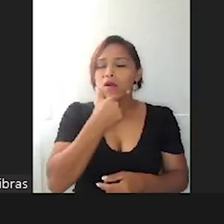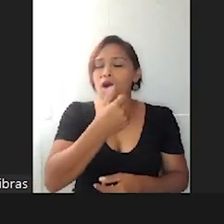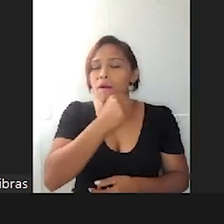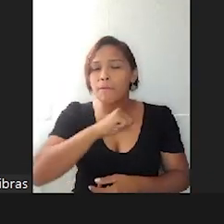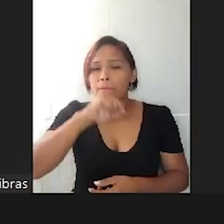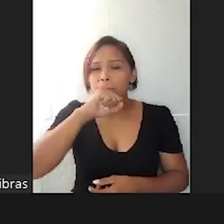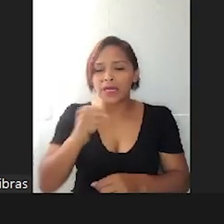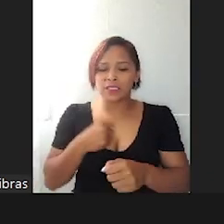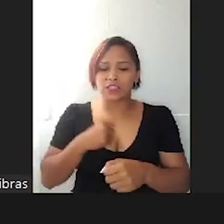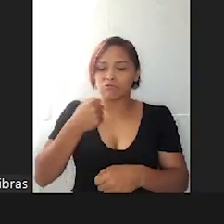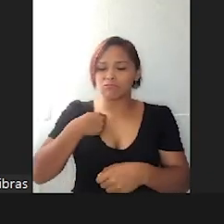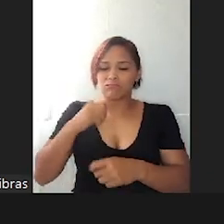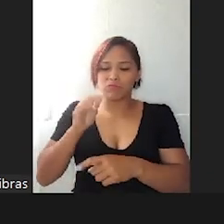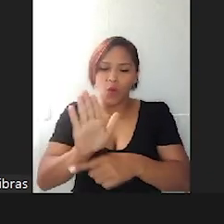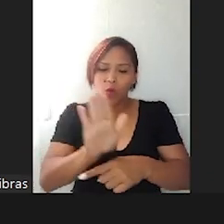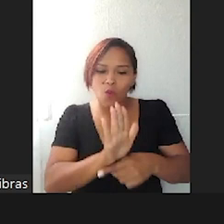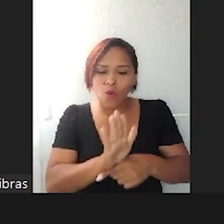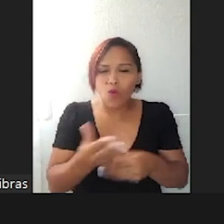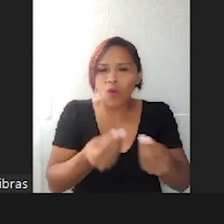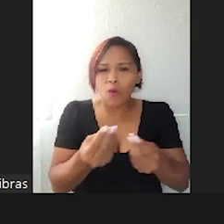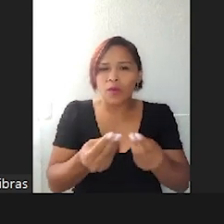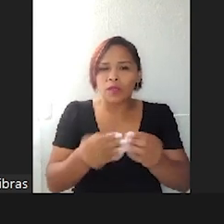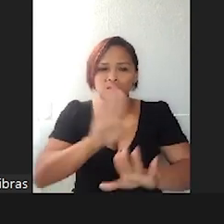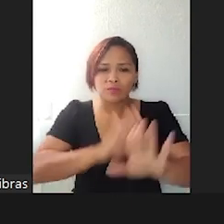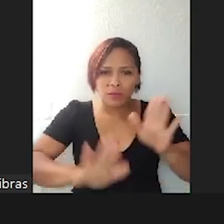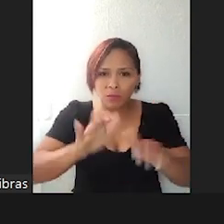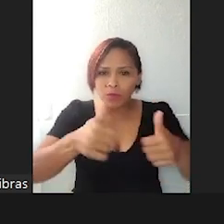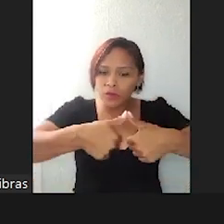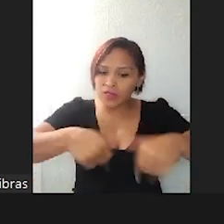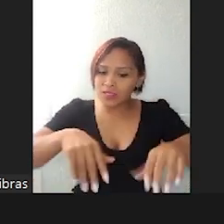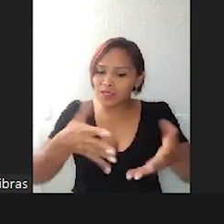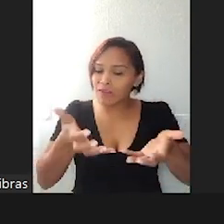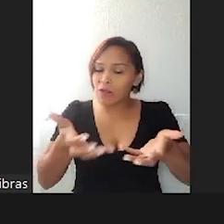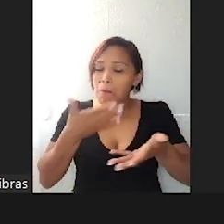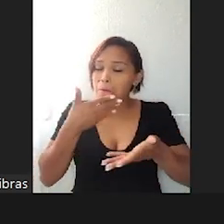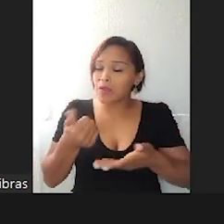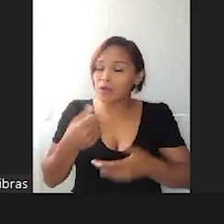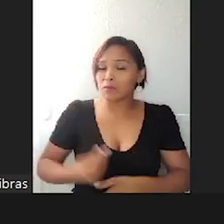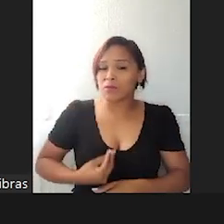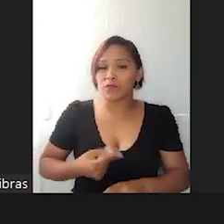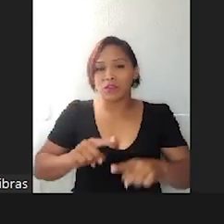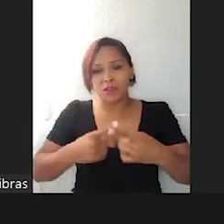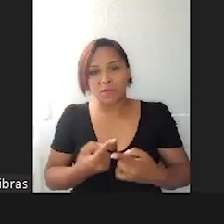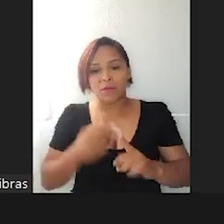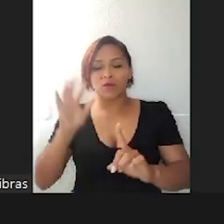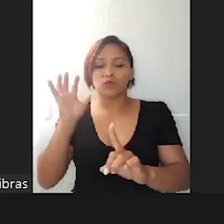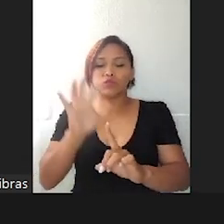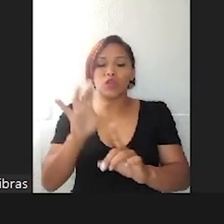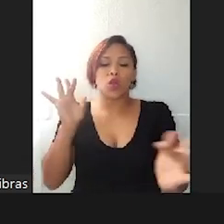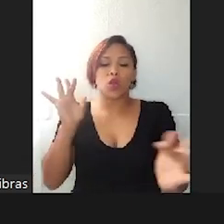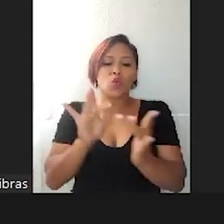eram com a gente porque estavam ali buscando o melhor por nós mas nos atingiu de alguma forma.